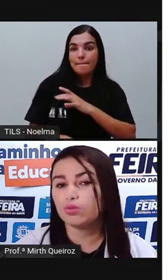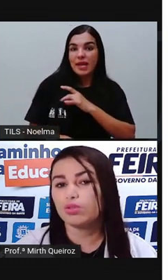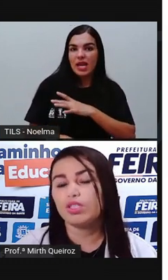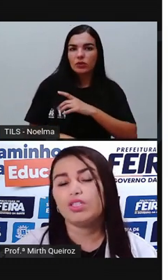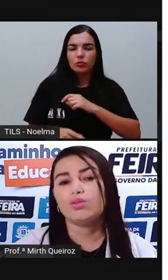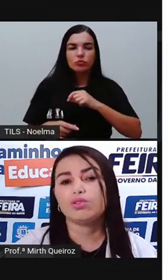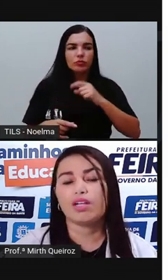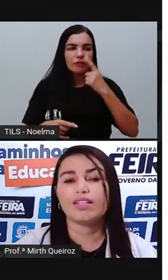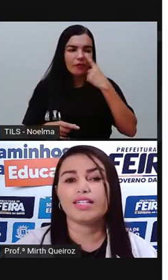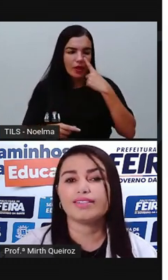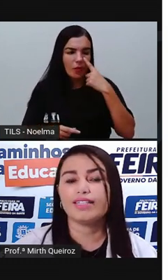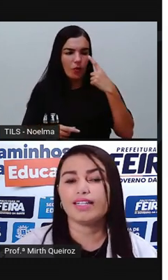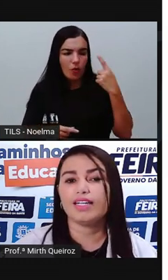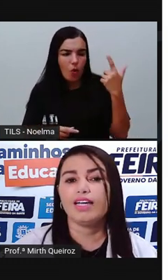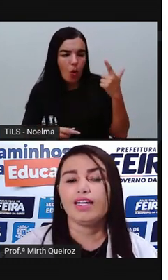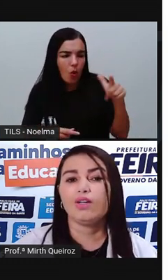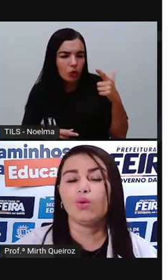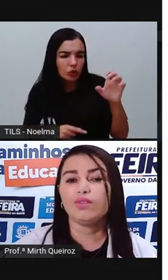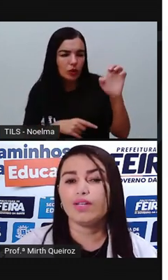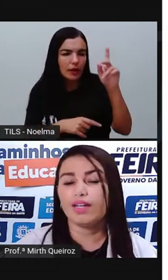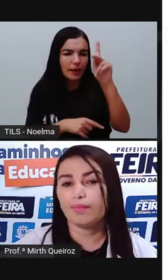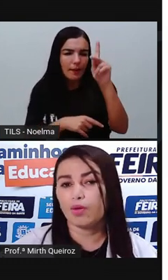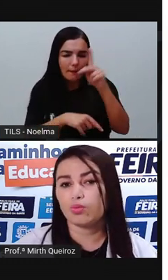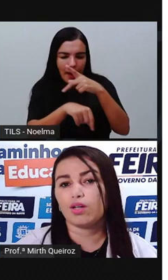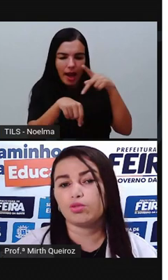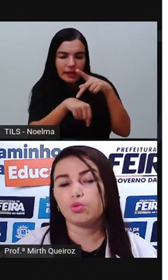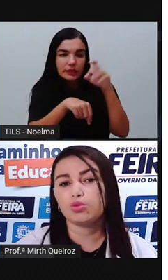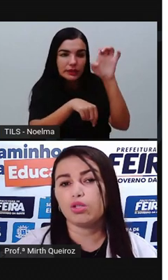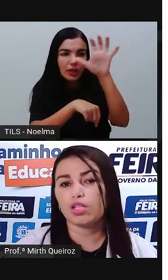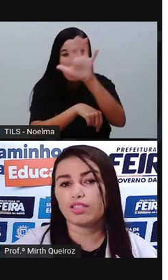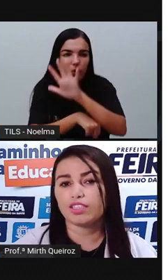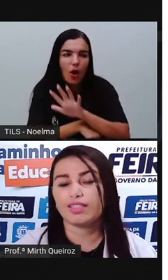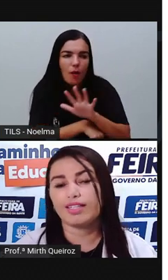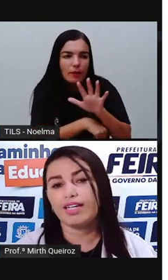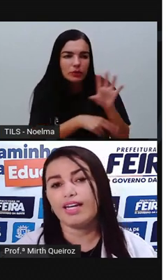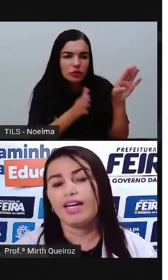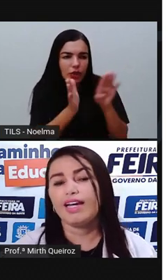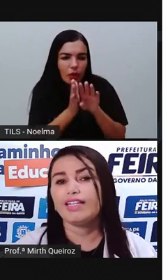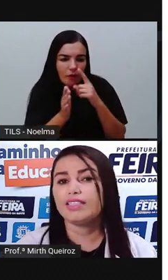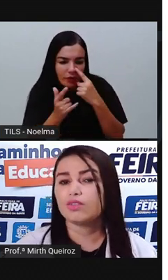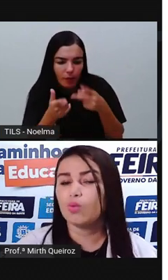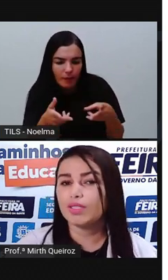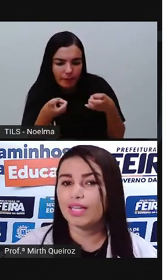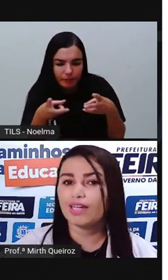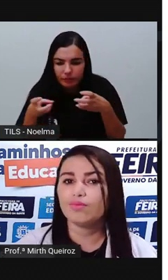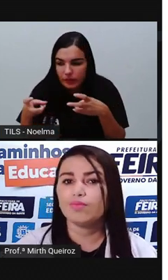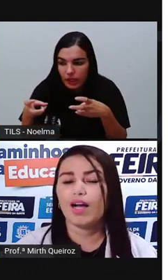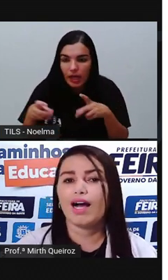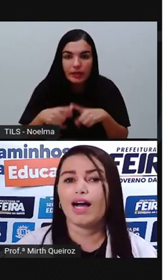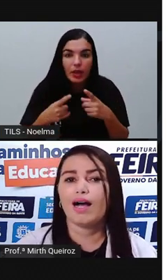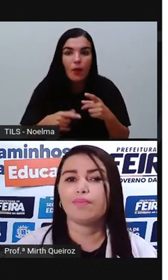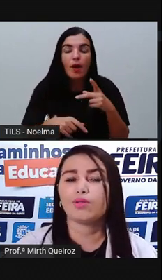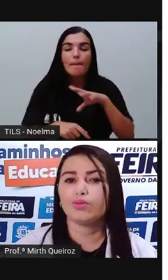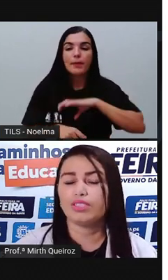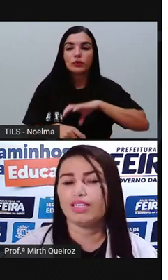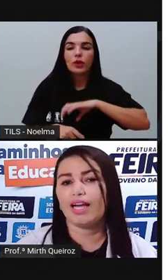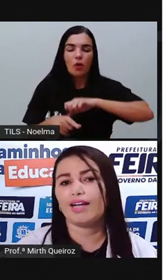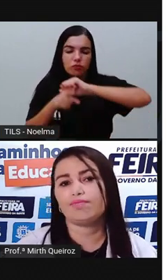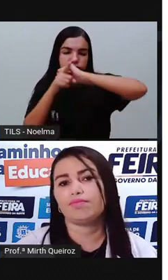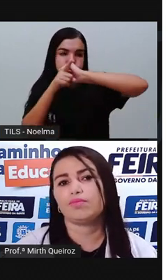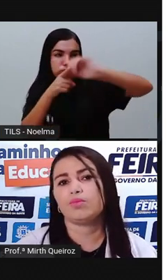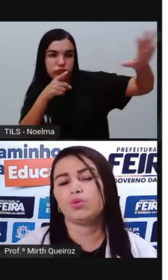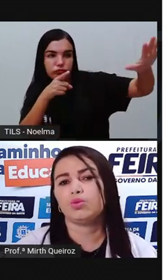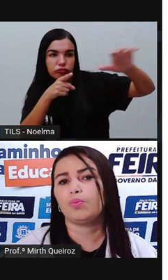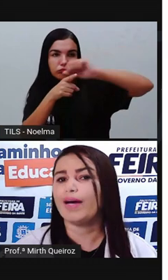expulsou os holandeses daqui. E quando Portugal expulsou os holandeses daqui, eles começaram a produzir